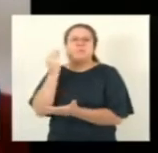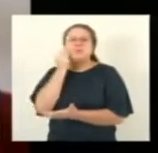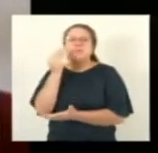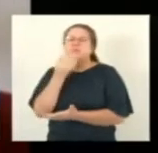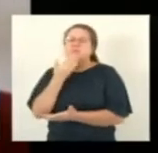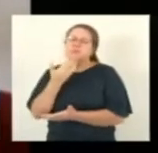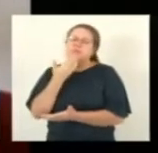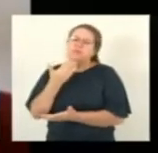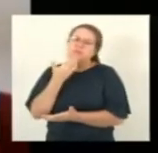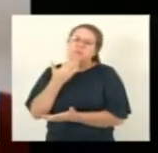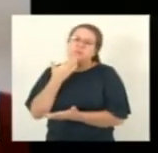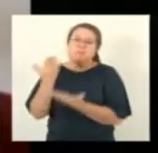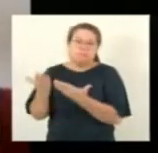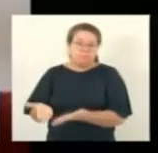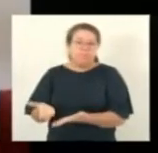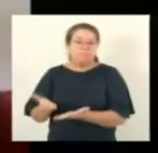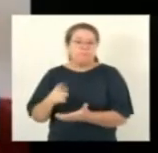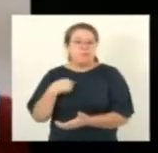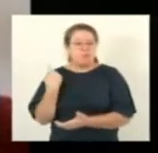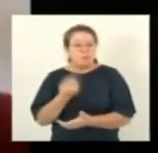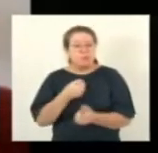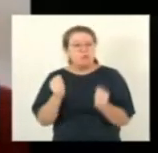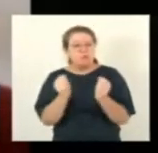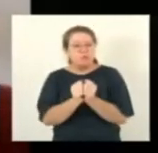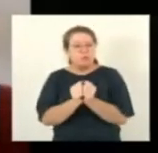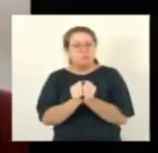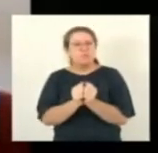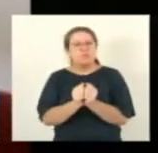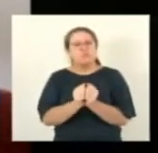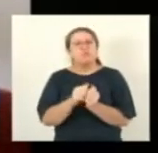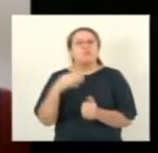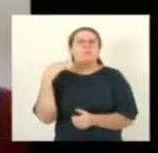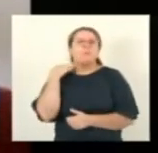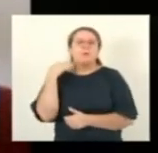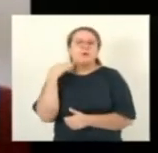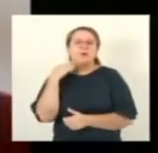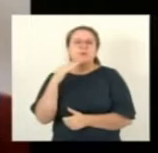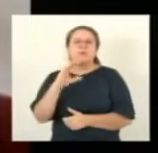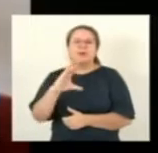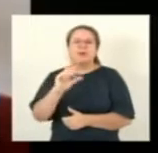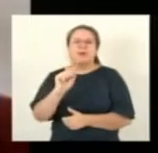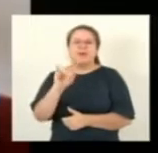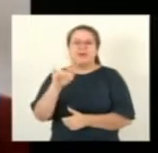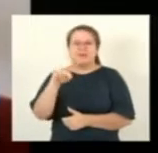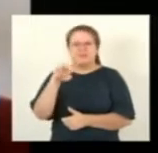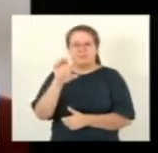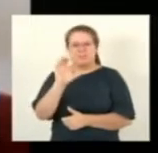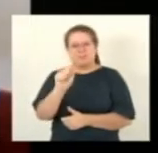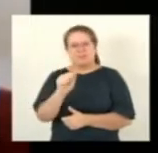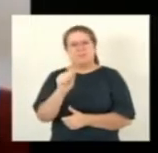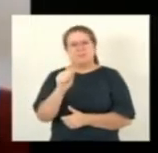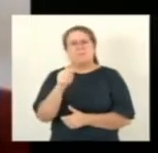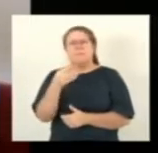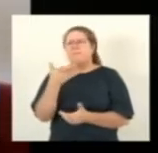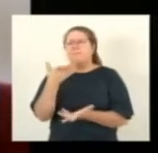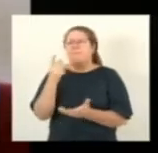Econômica no sentido de viabilizar o tratamento do esgoto total de Iguaçuí.